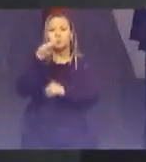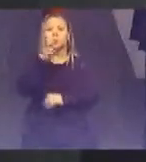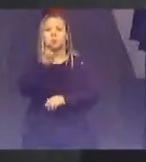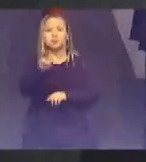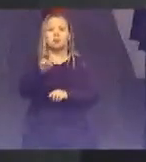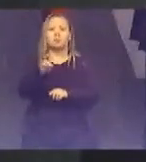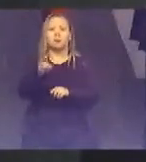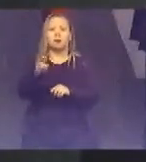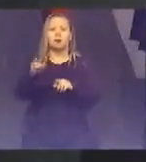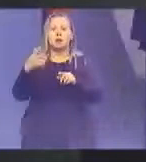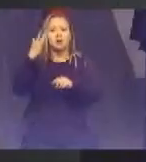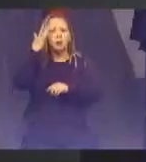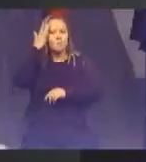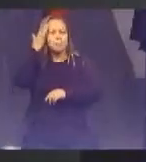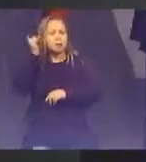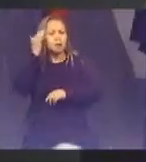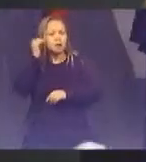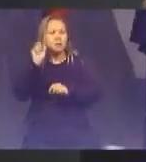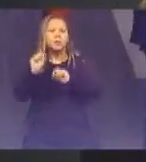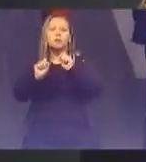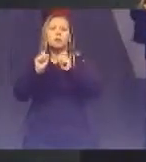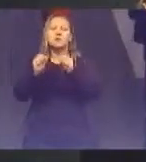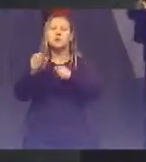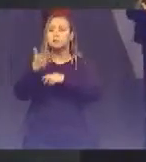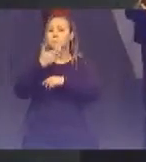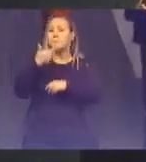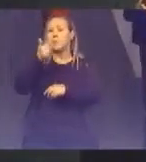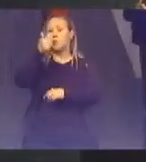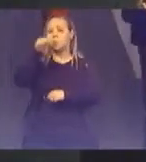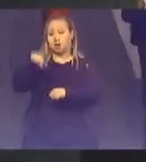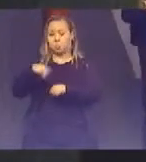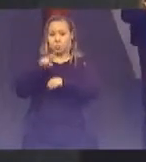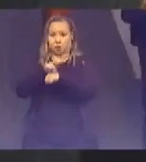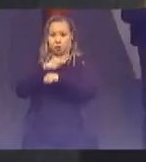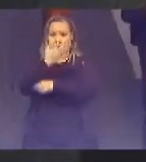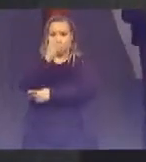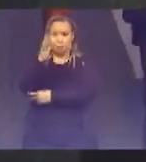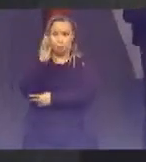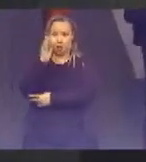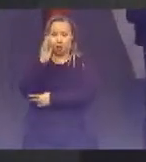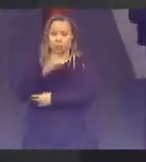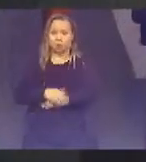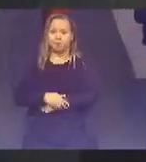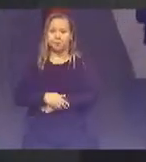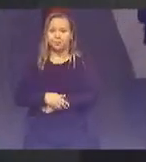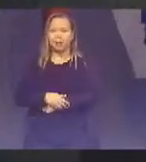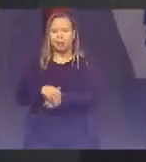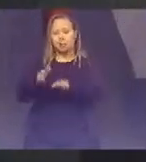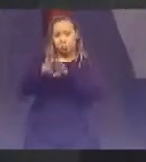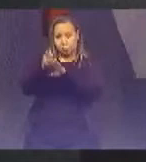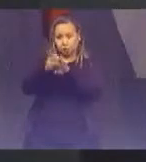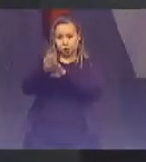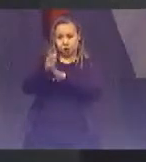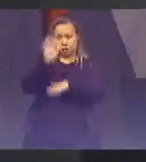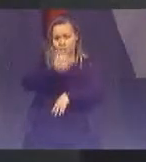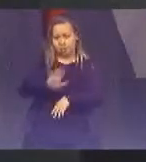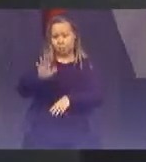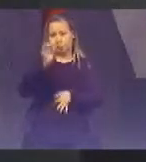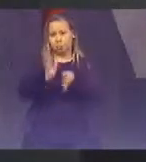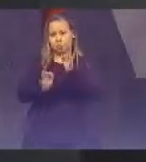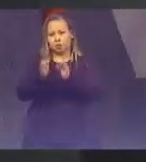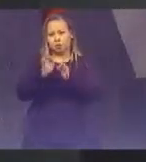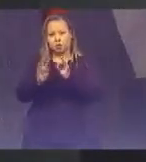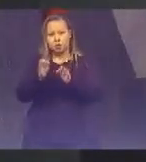medir como tem avançado nesta proteção. No entanto o Conselho Nacional de Justiça muito recentemente